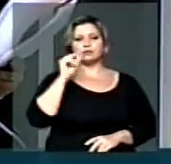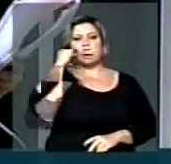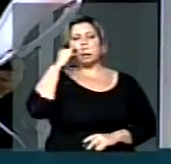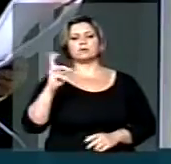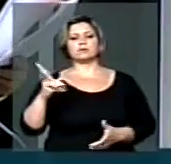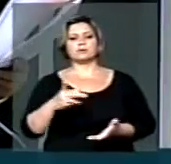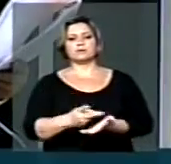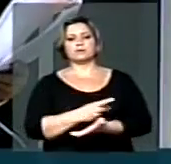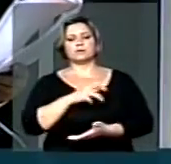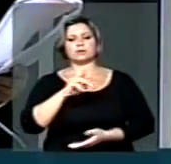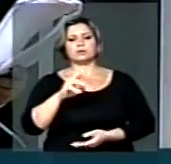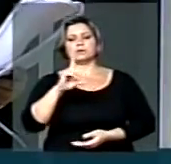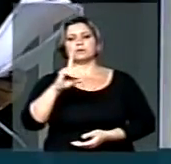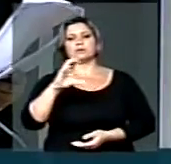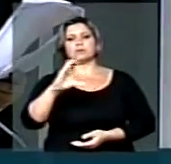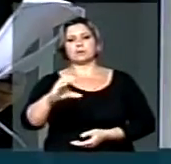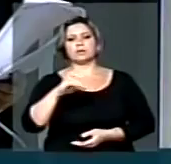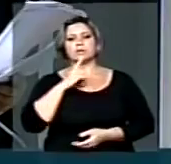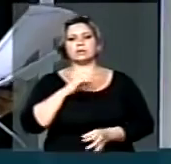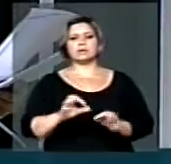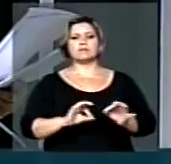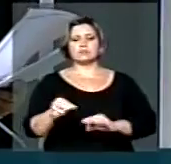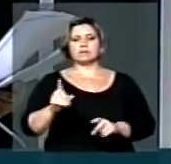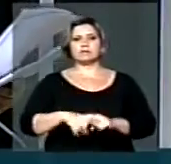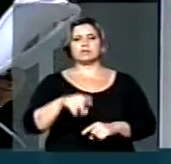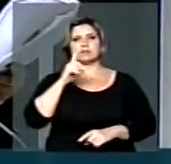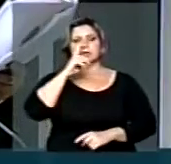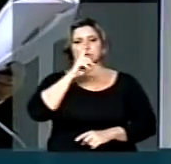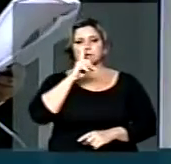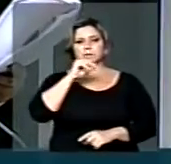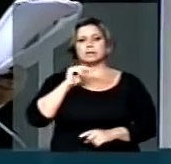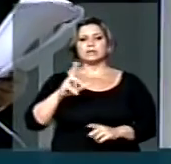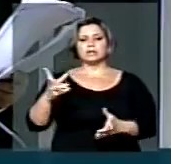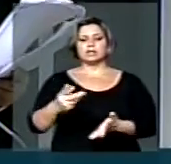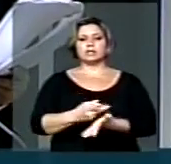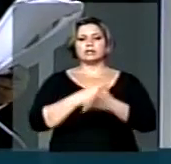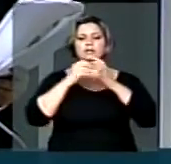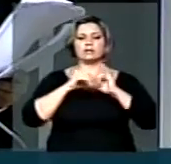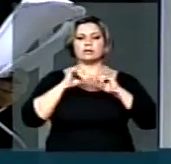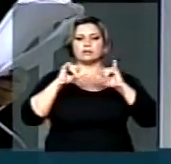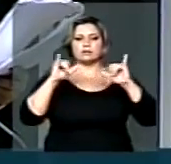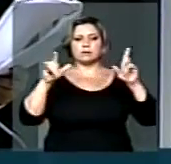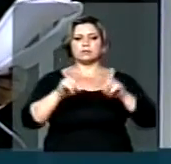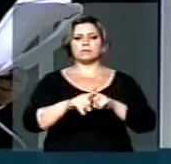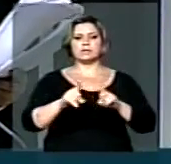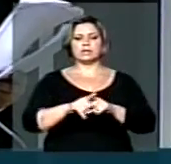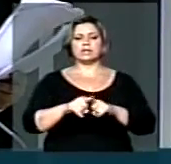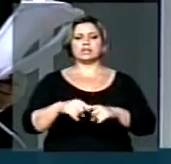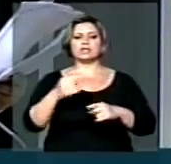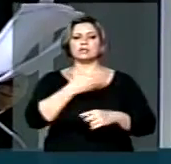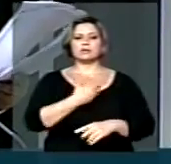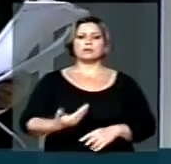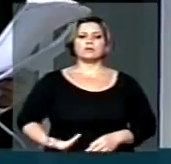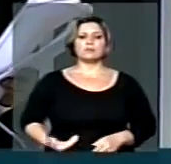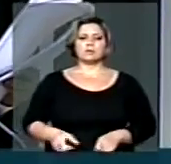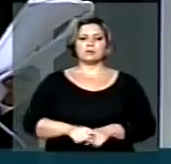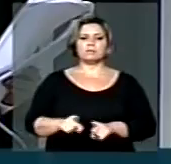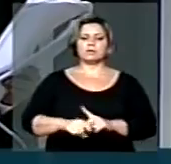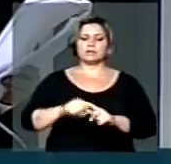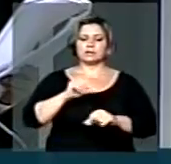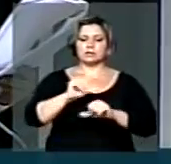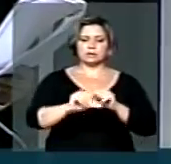RDC adquire contornos mais graves quando se anuncia a intenção governamental de